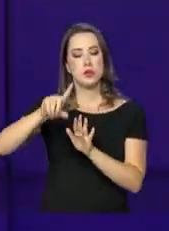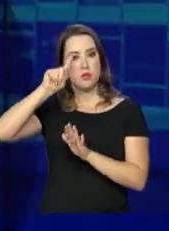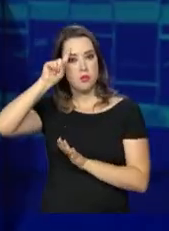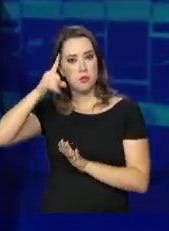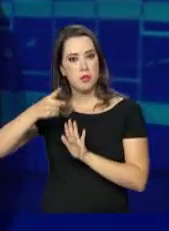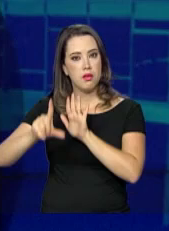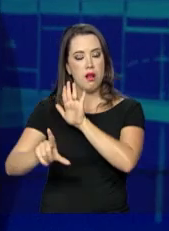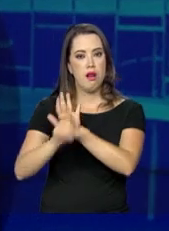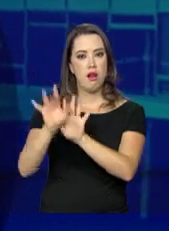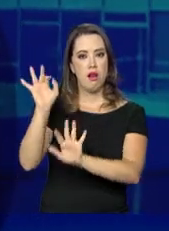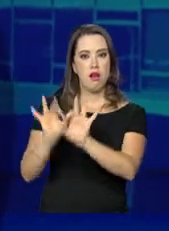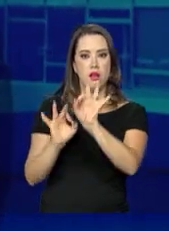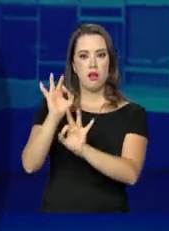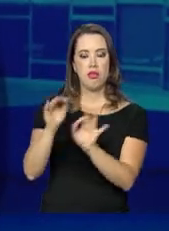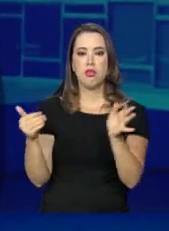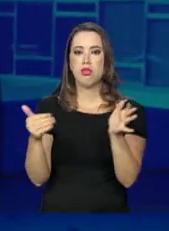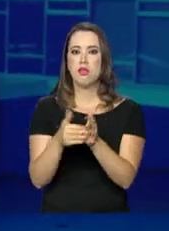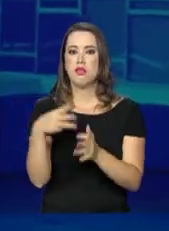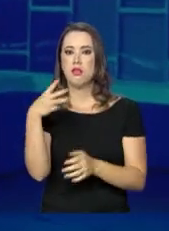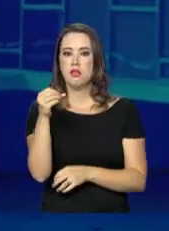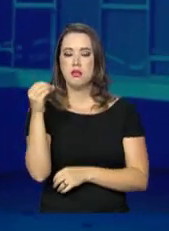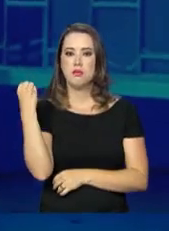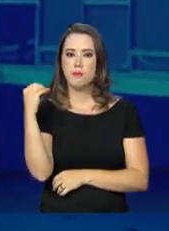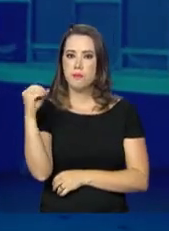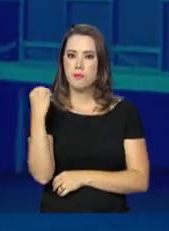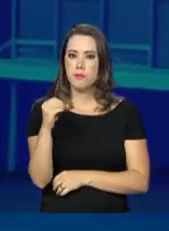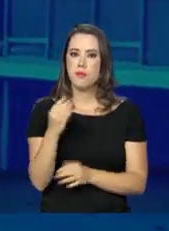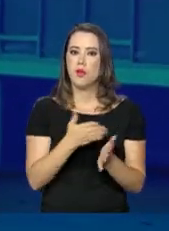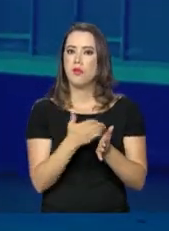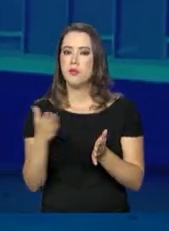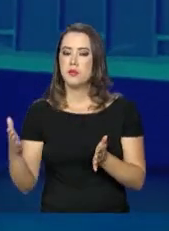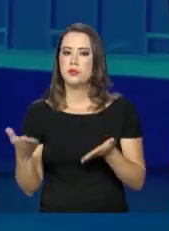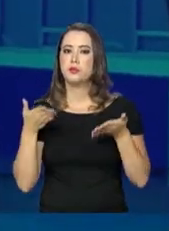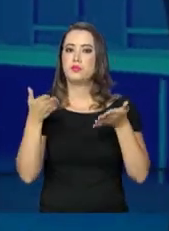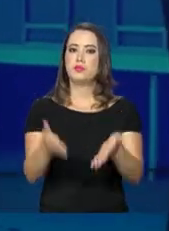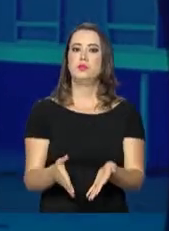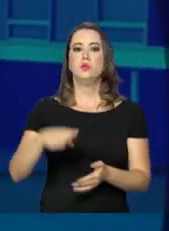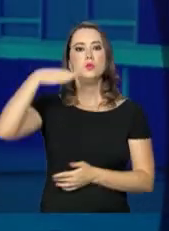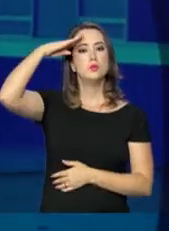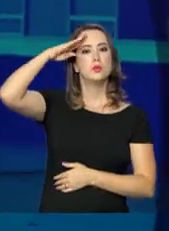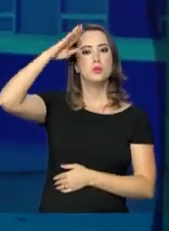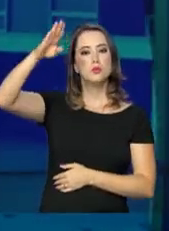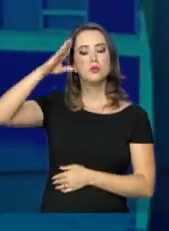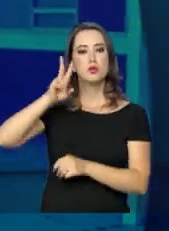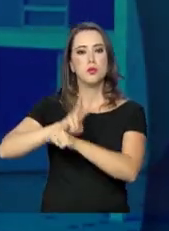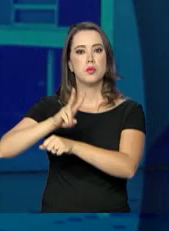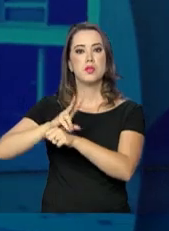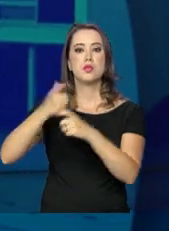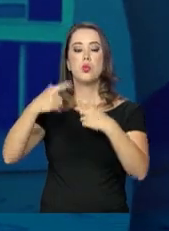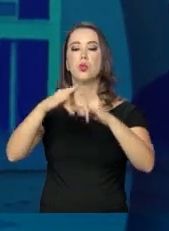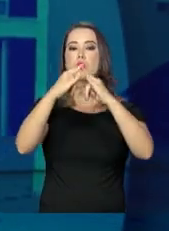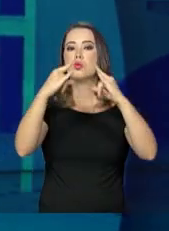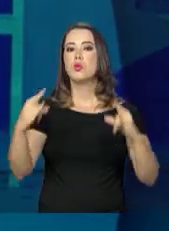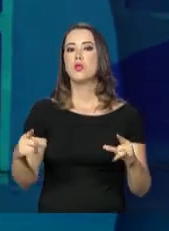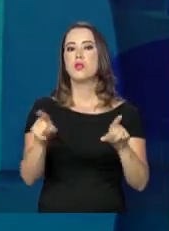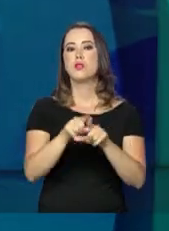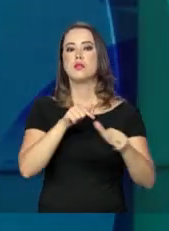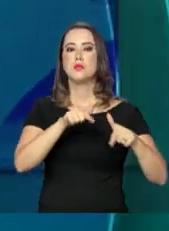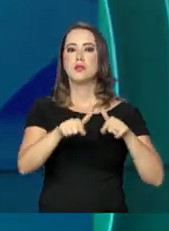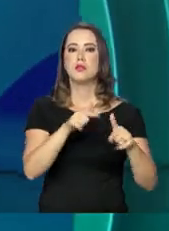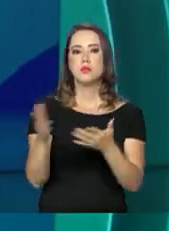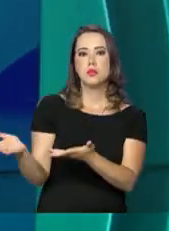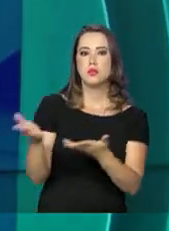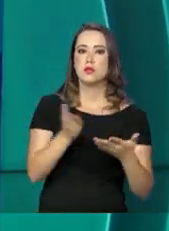lei e da ordem vale até o dia 30 de outubro. A medida inclui a participação dos militares na proteção dos abrigos e das atividades